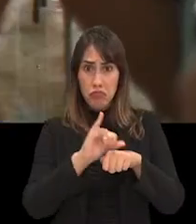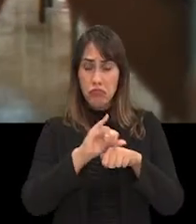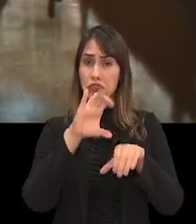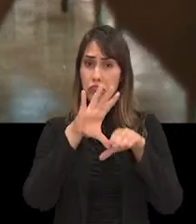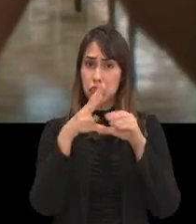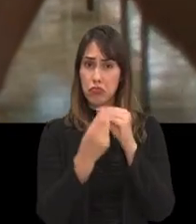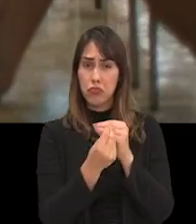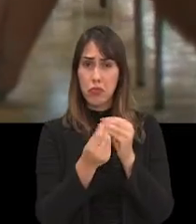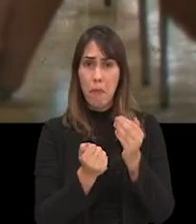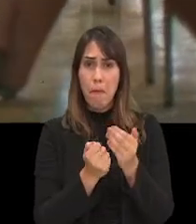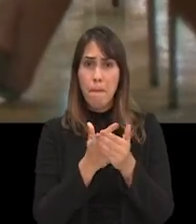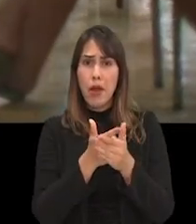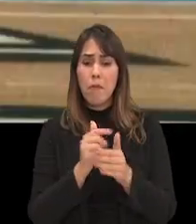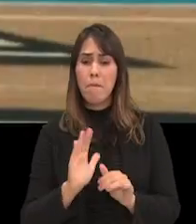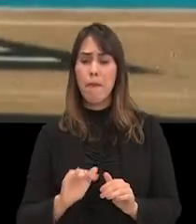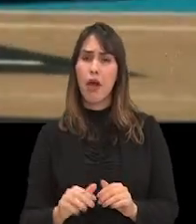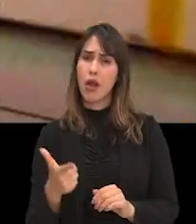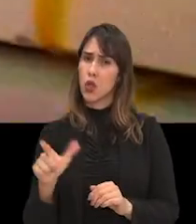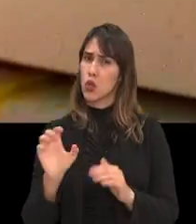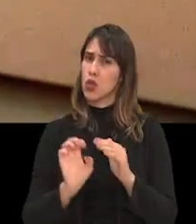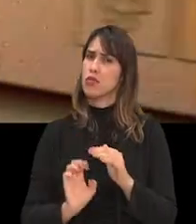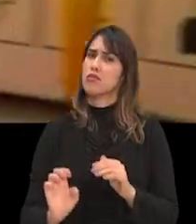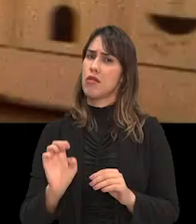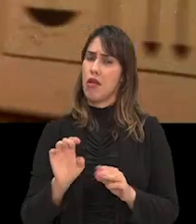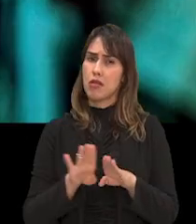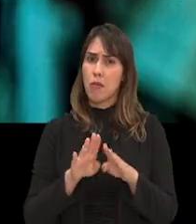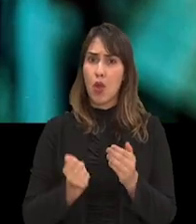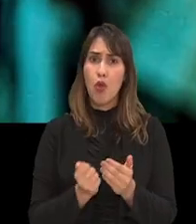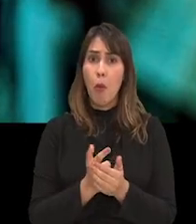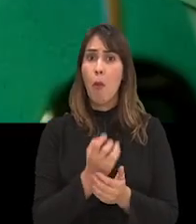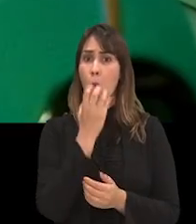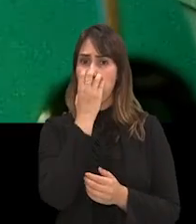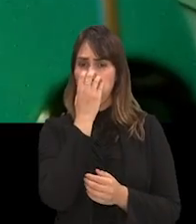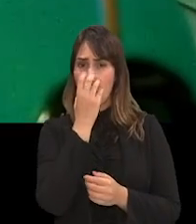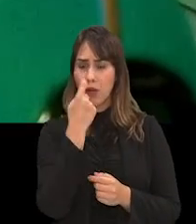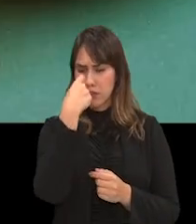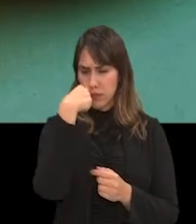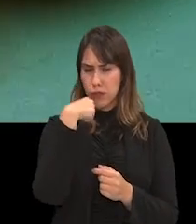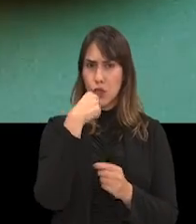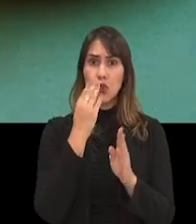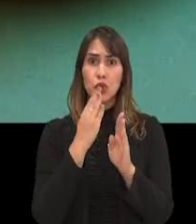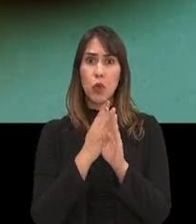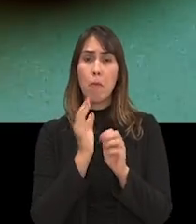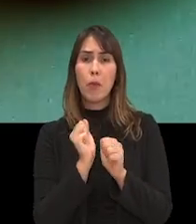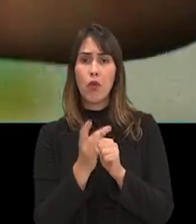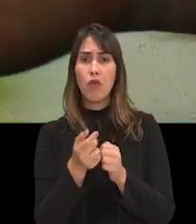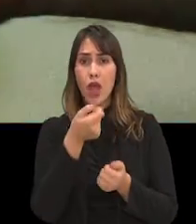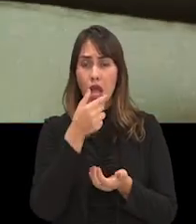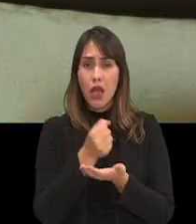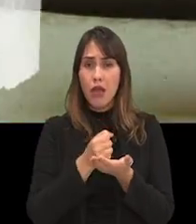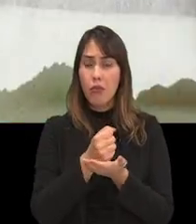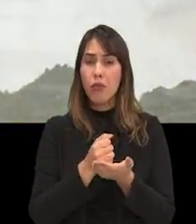centro de triagem na Arena Pantanal. E pagando mais barato que outros estados, comprou respiradores, testes e